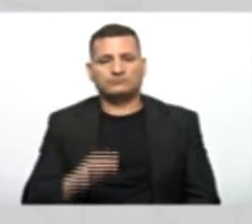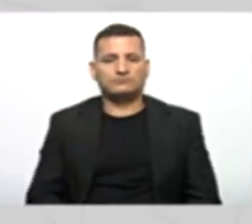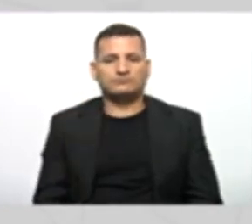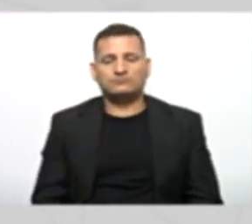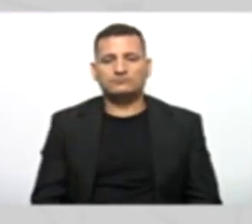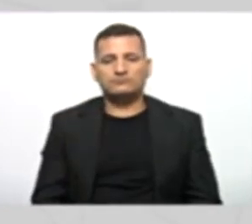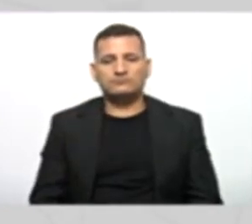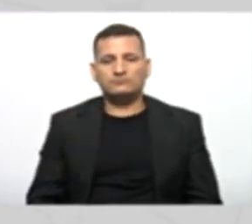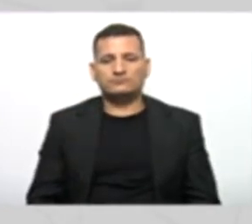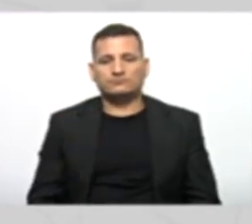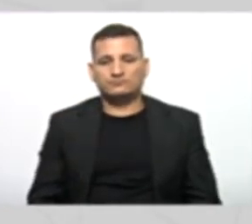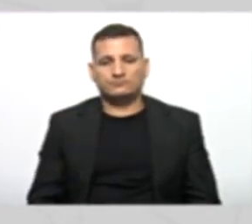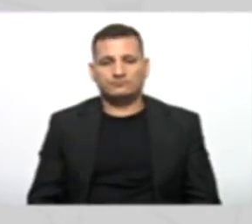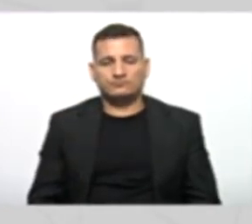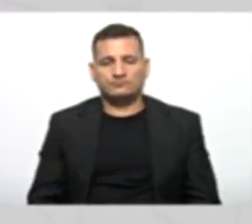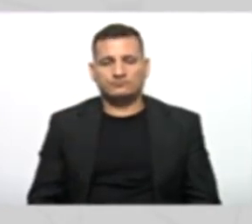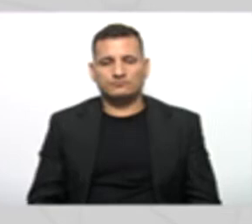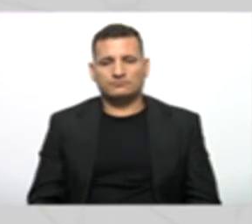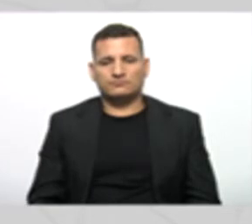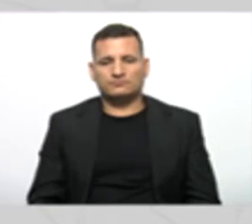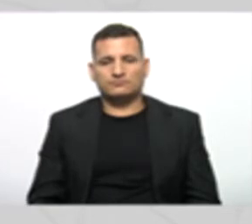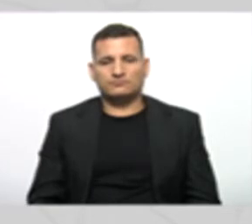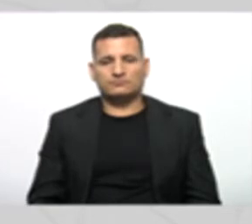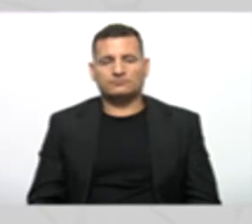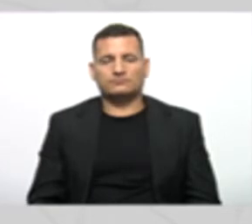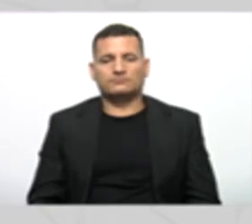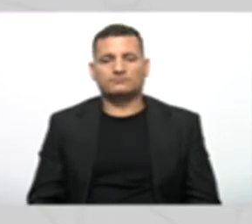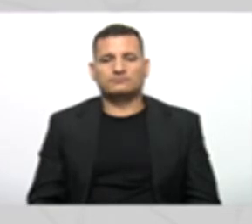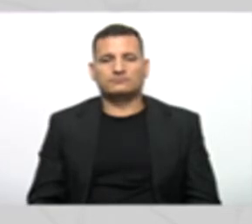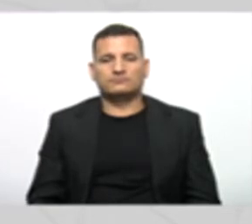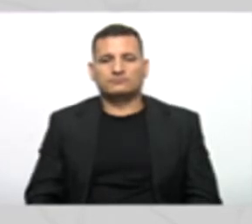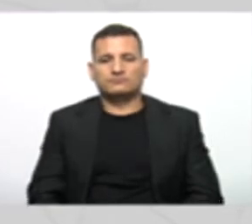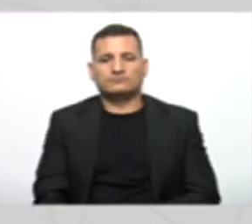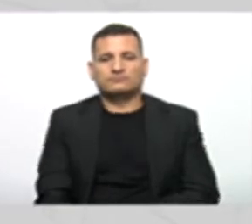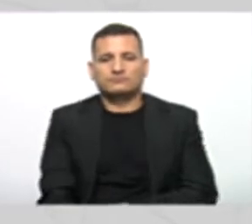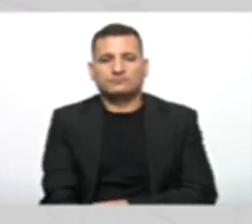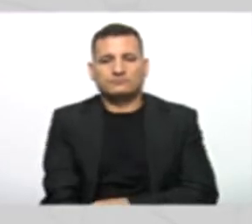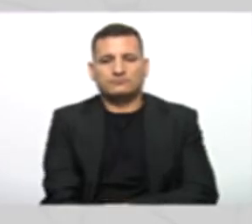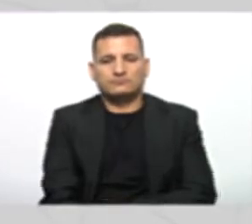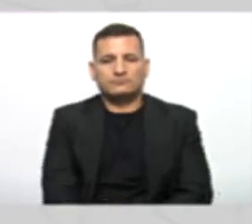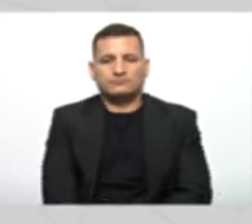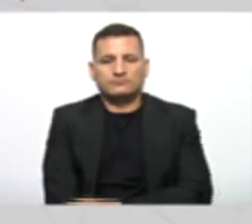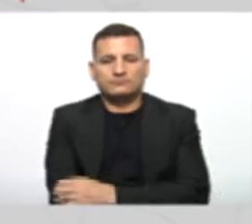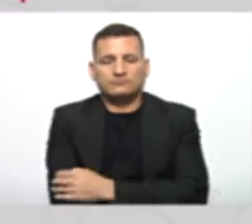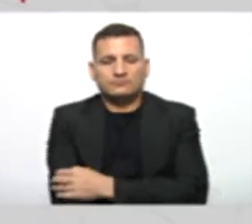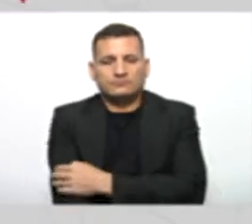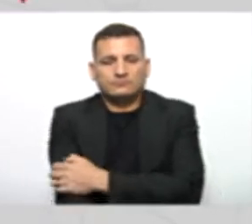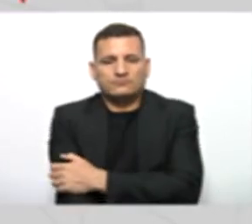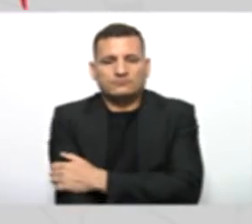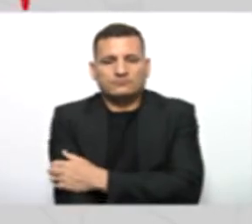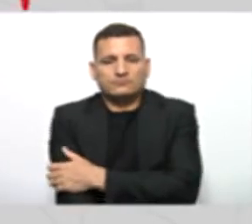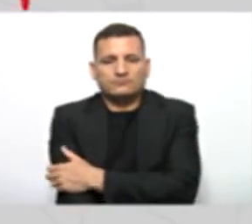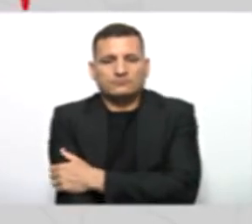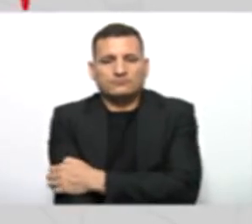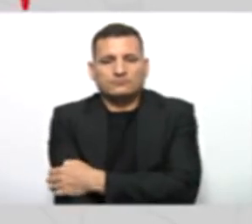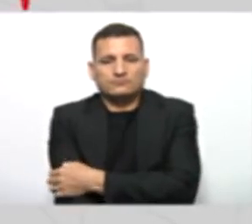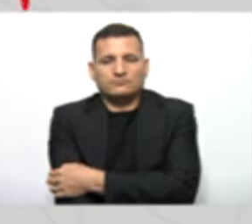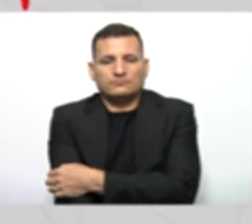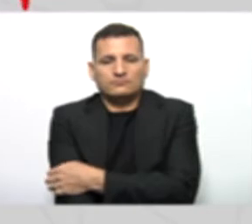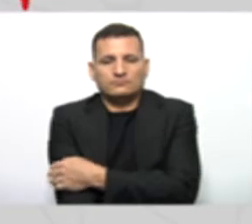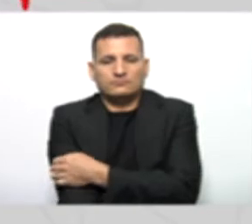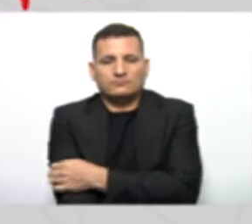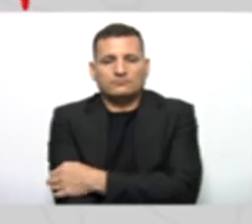Você vai fazer referência A cada um Dos atributos Começando por qual? Self